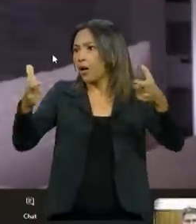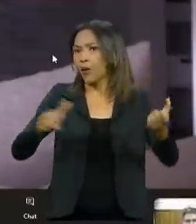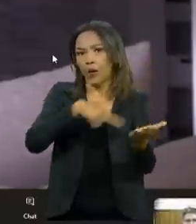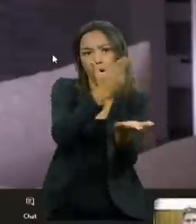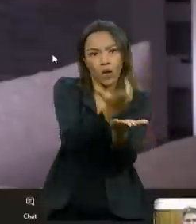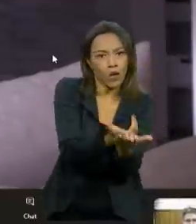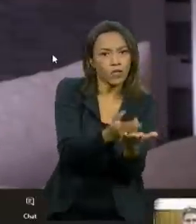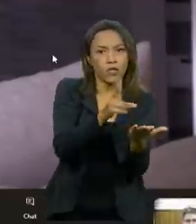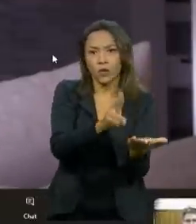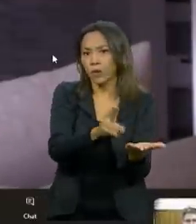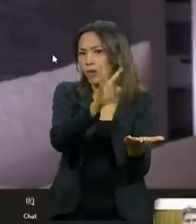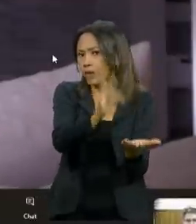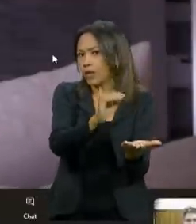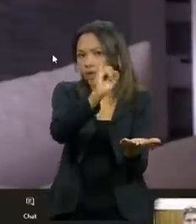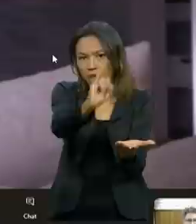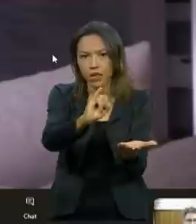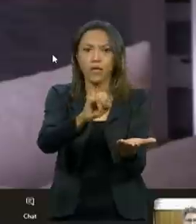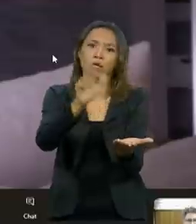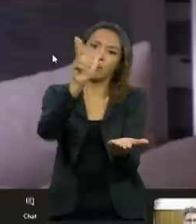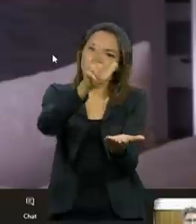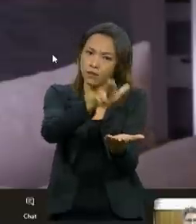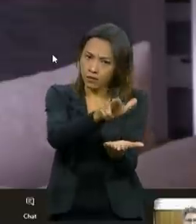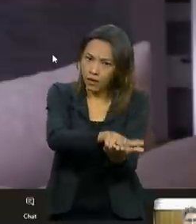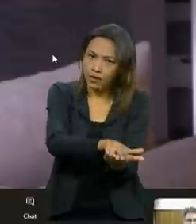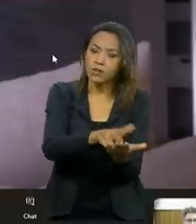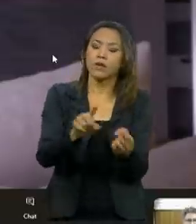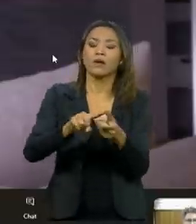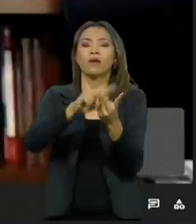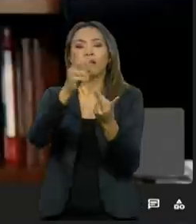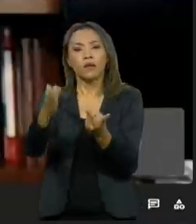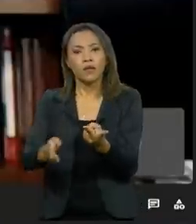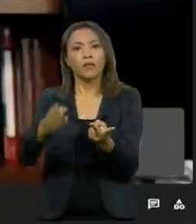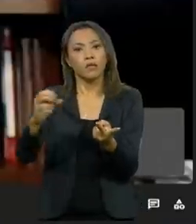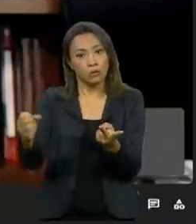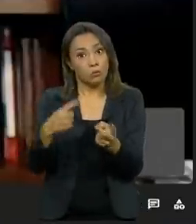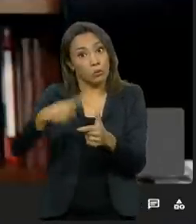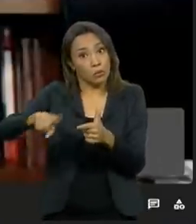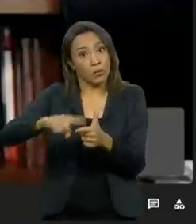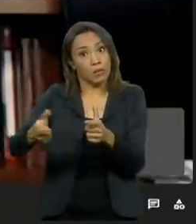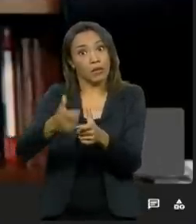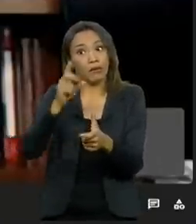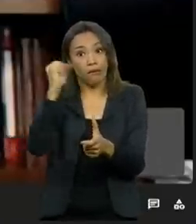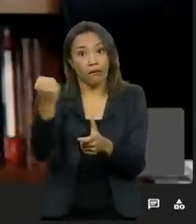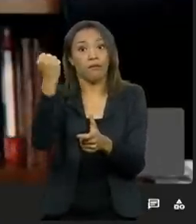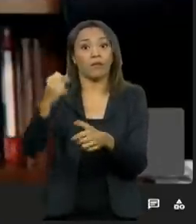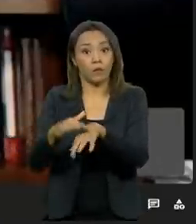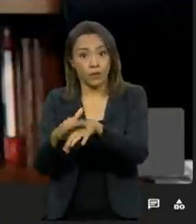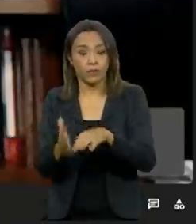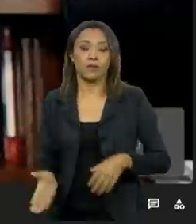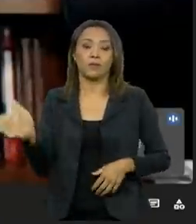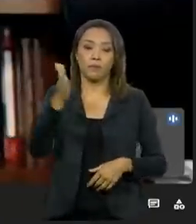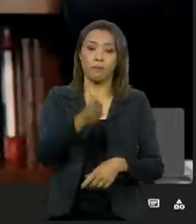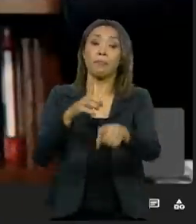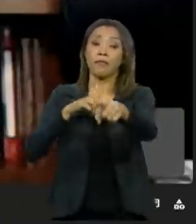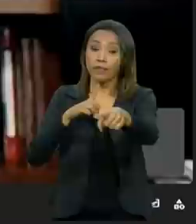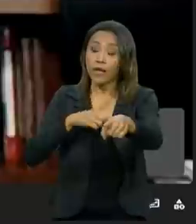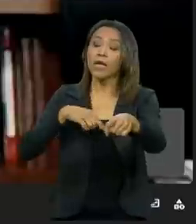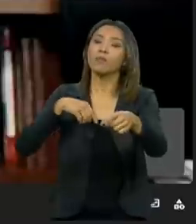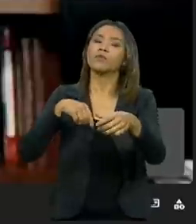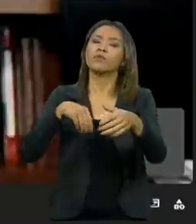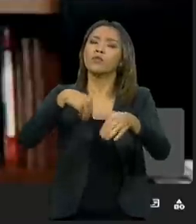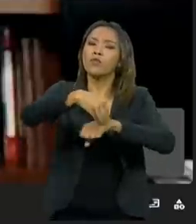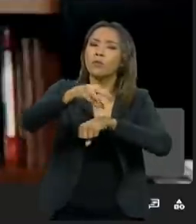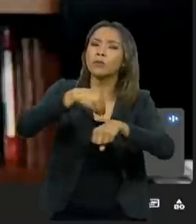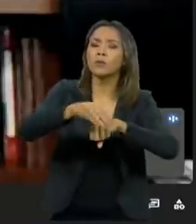unidade de terapia intensiva e agravamento da doença. Nós temos dados internacionais e dados